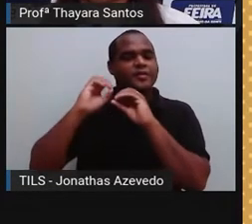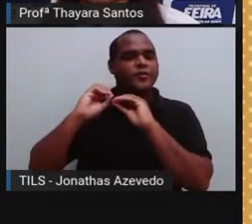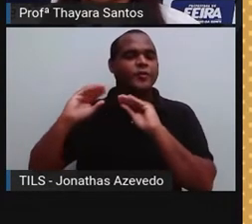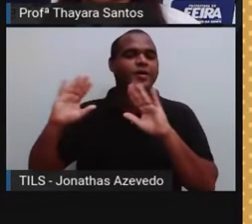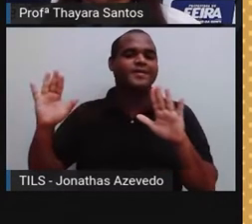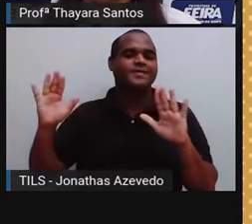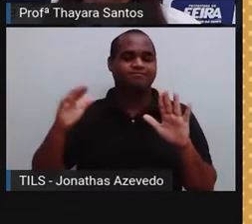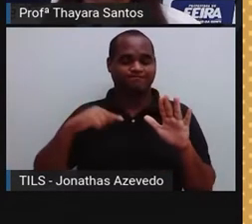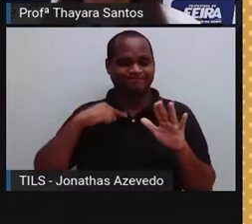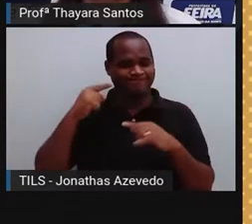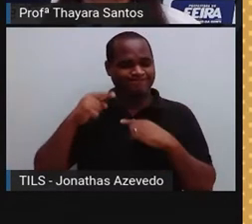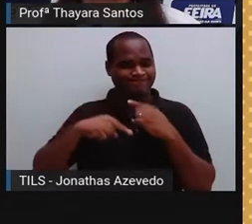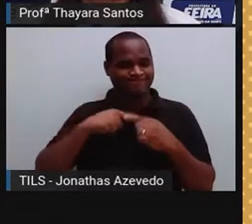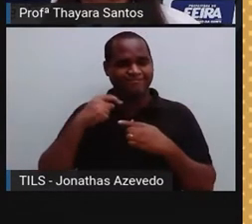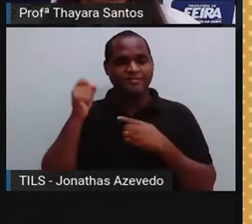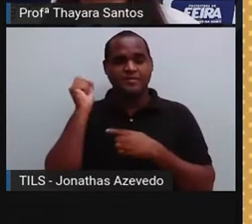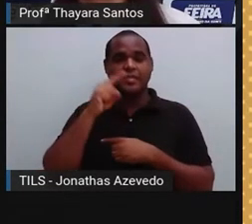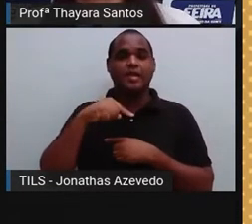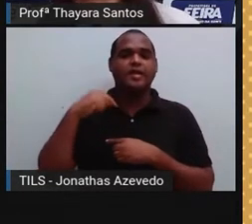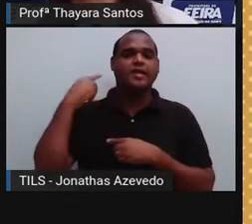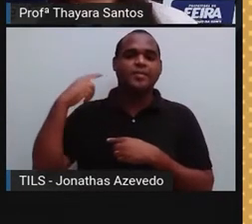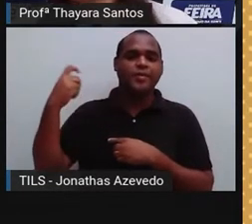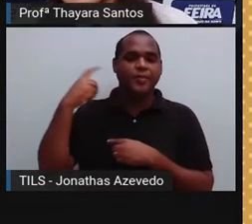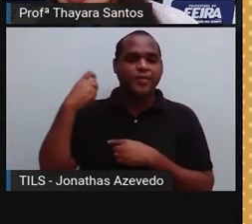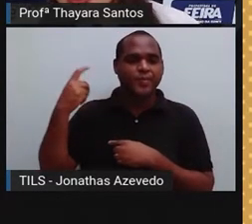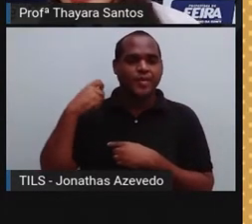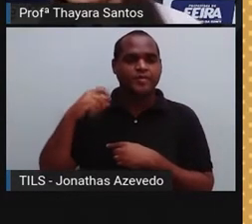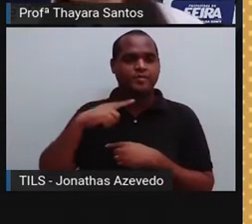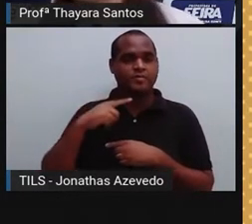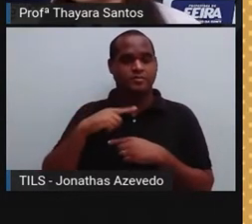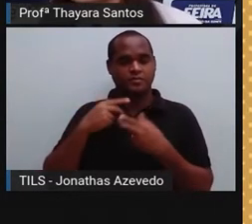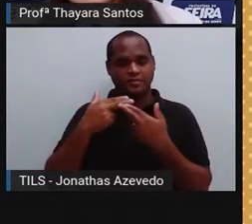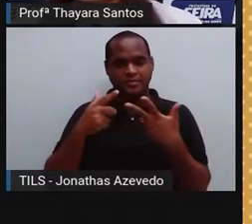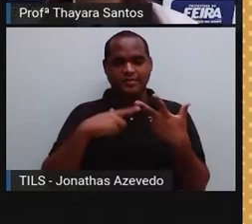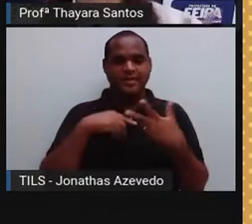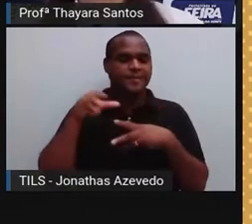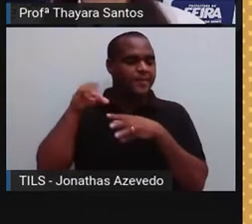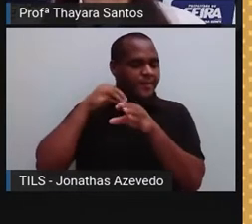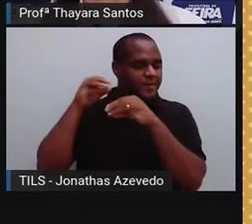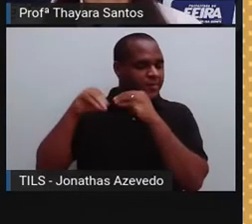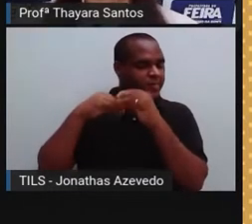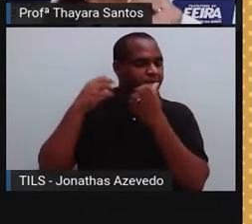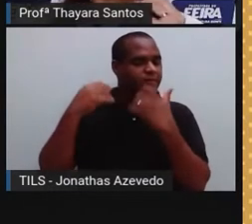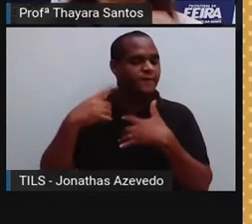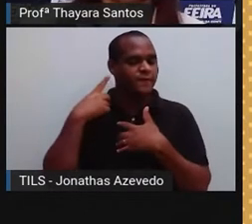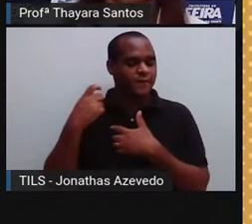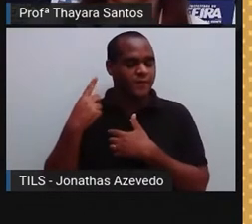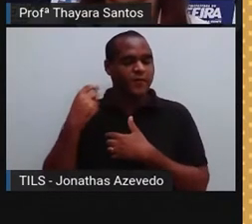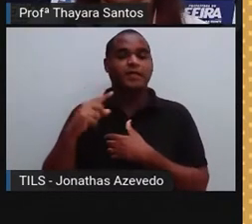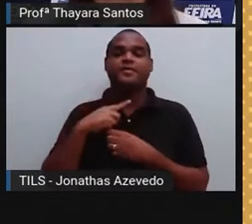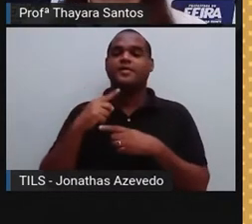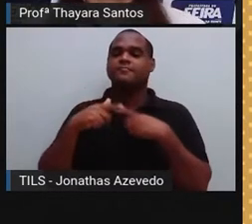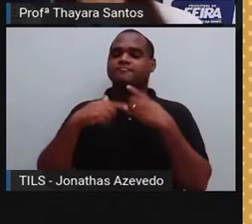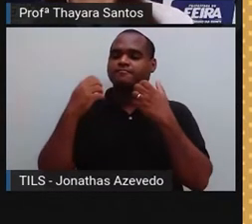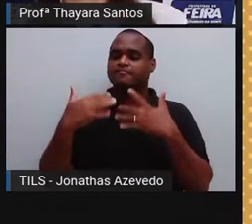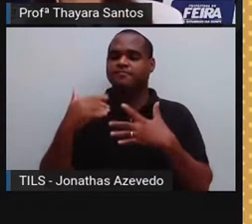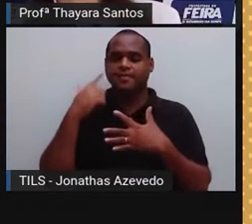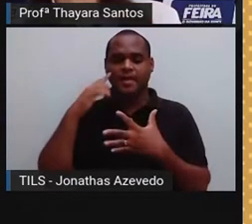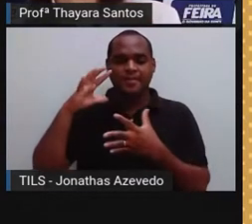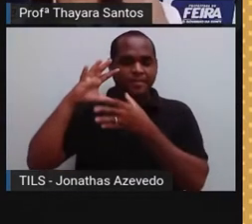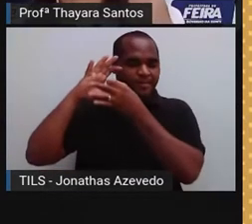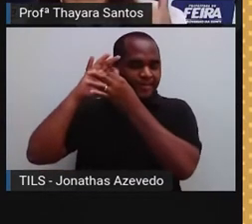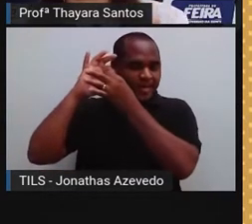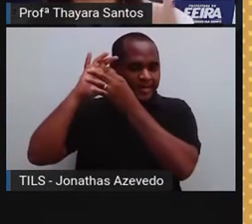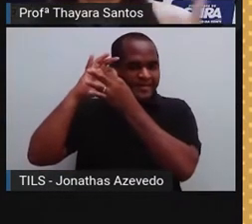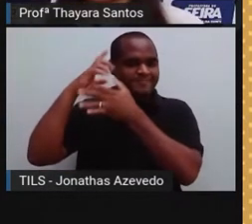recebeu o estímulo do tímpano, e lá ela vai pegar essas ondas sonoras e enviar através do nervo